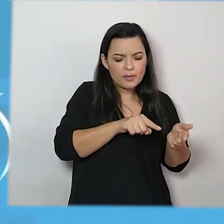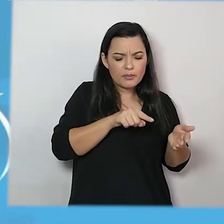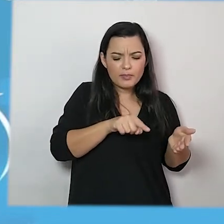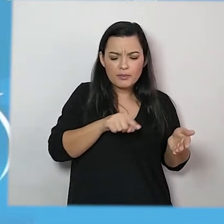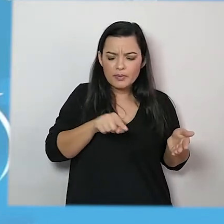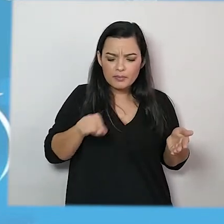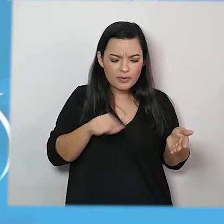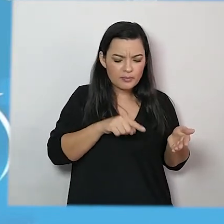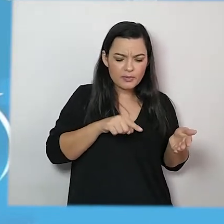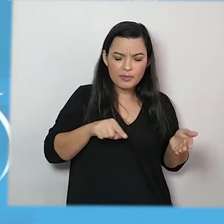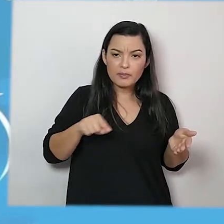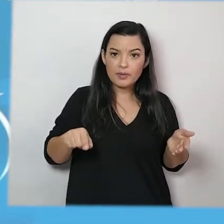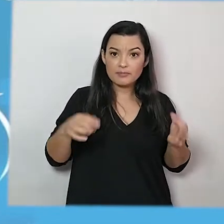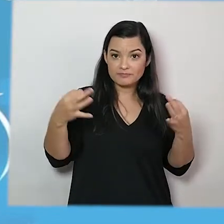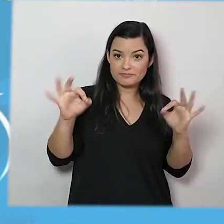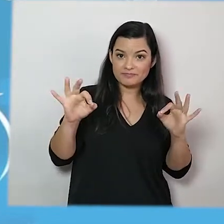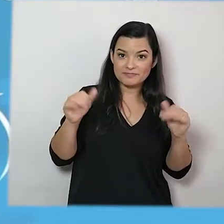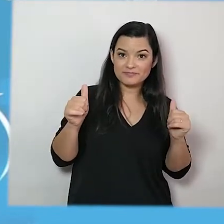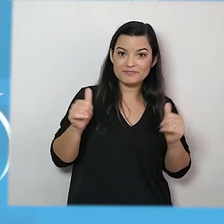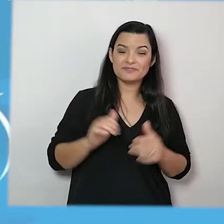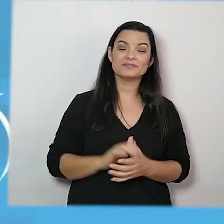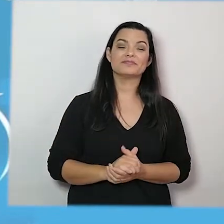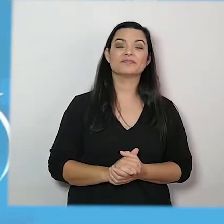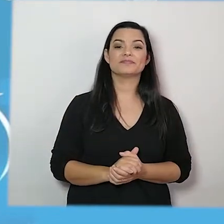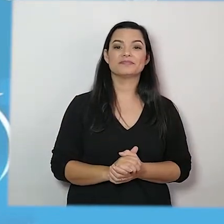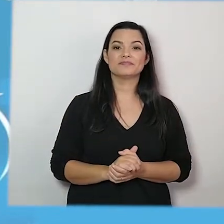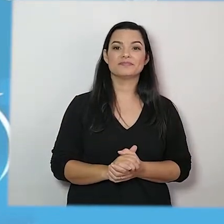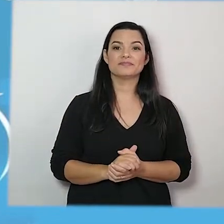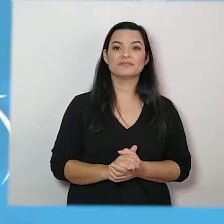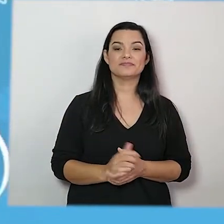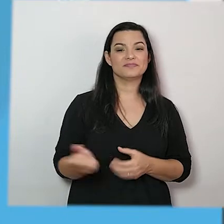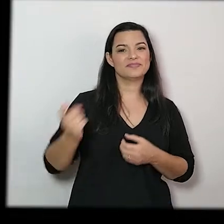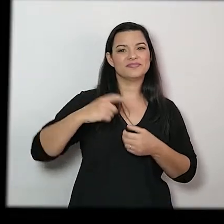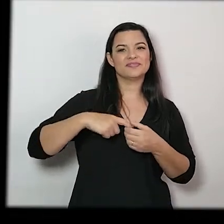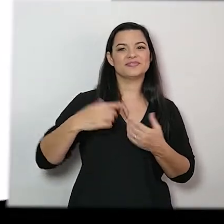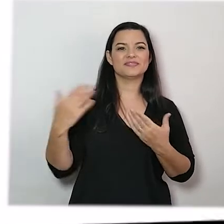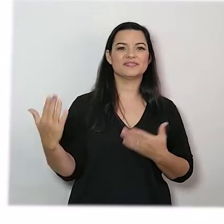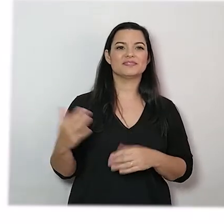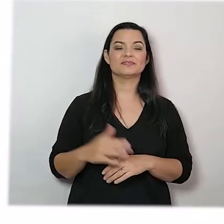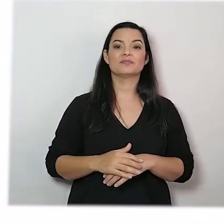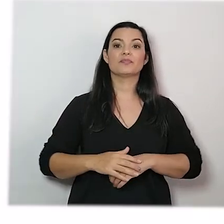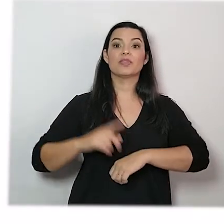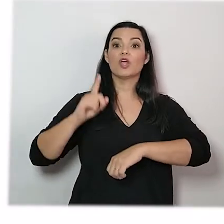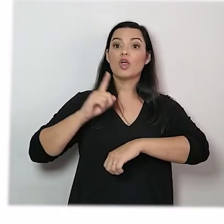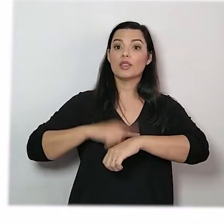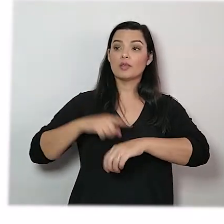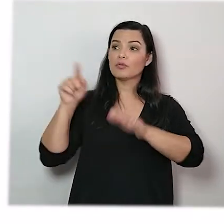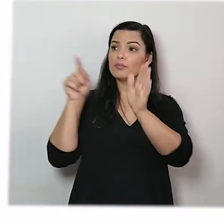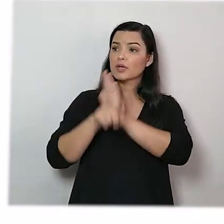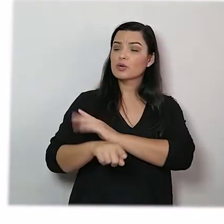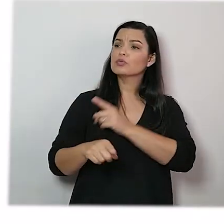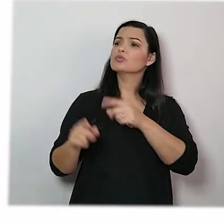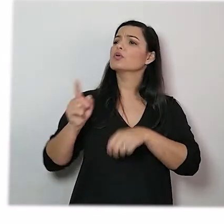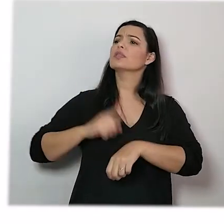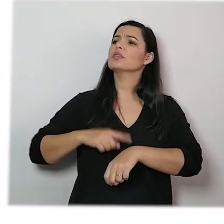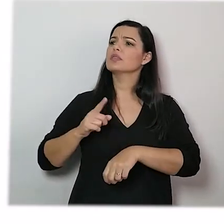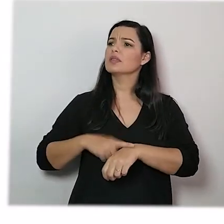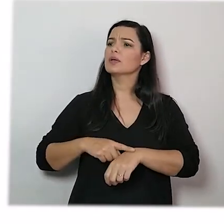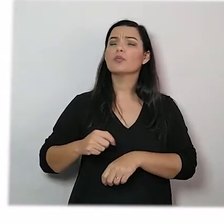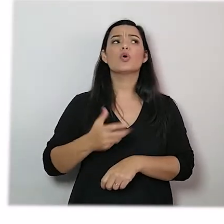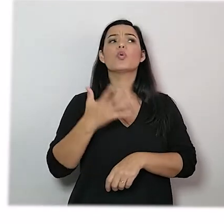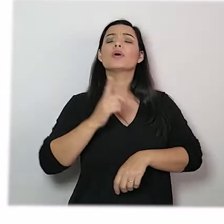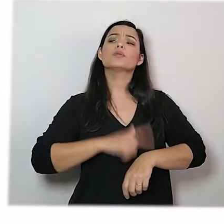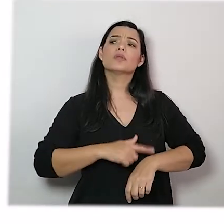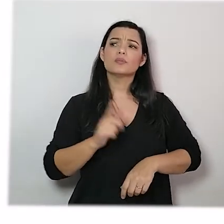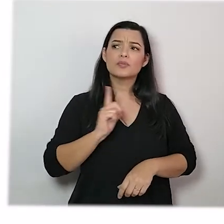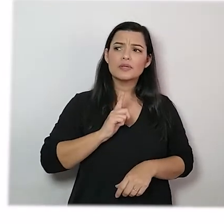com o dedo onde está lendo. Vamos voltar. O tempo perguntou para o tempo, quanto